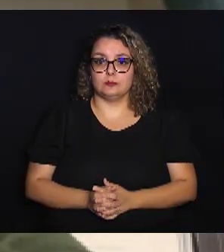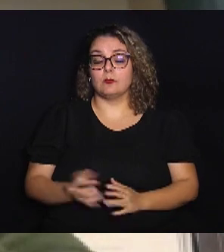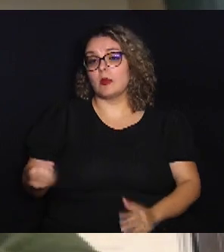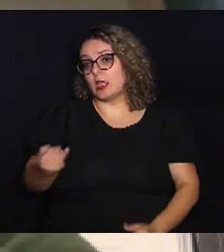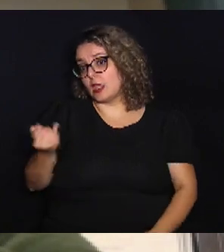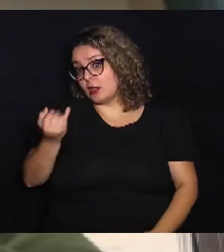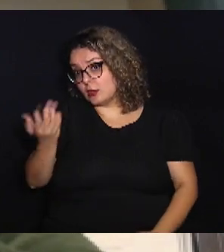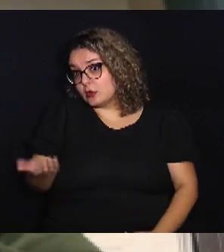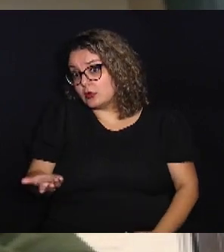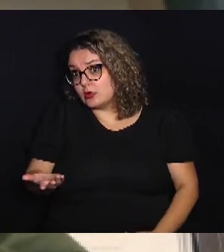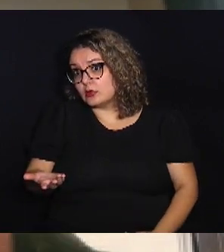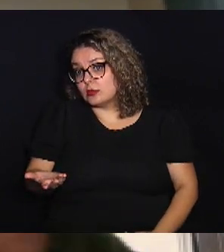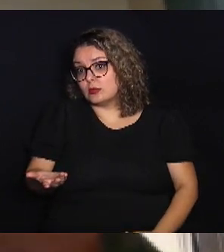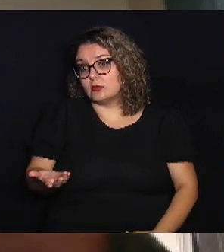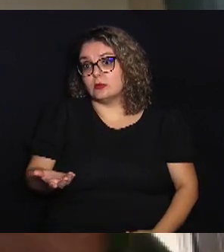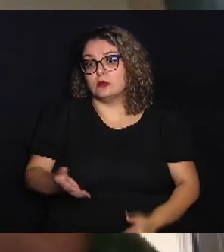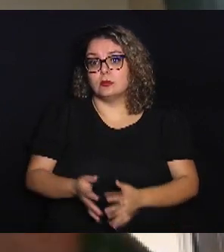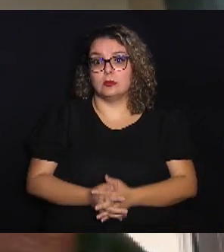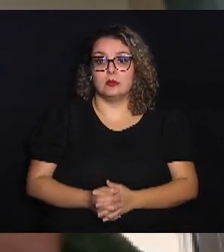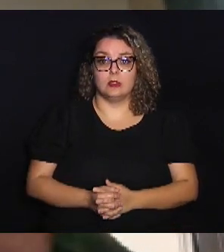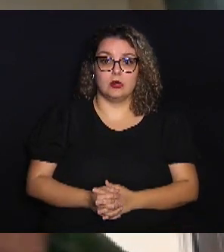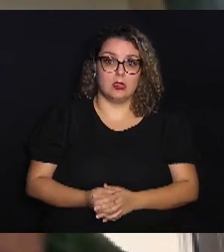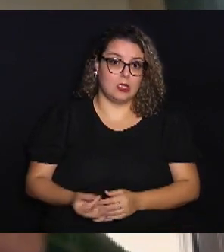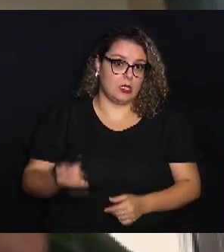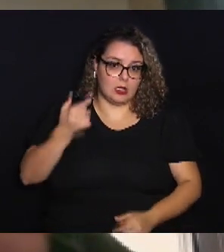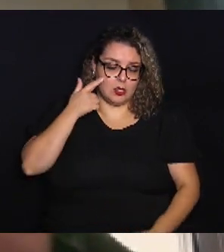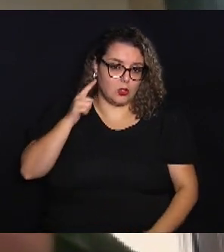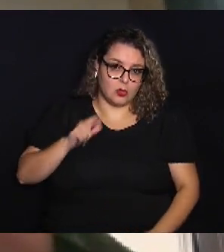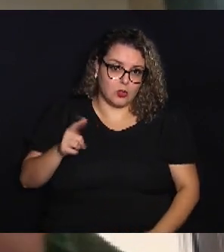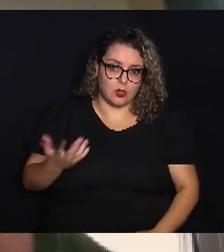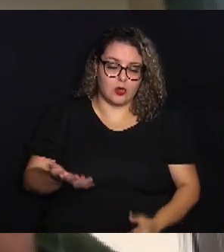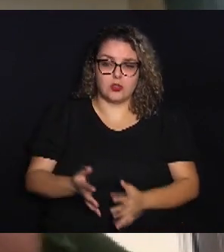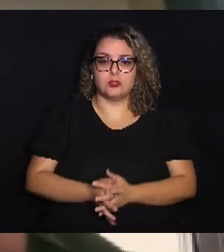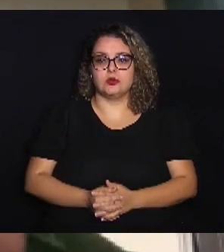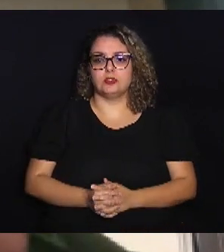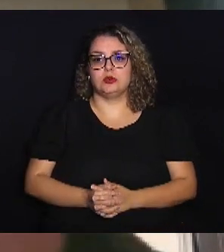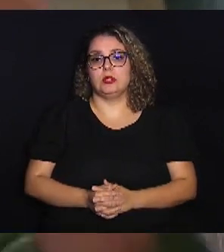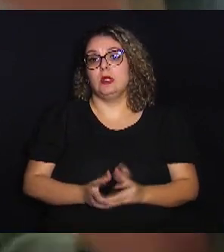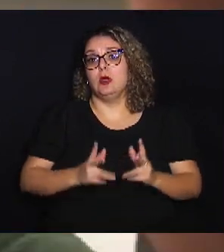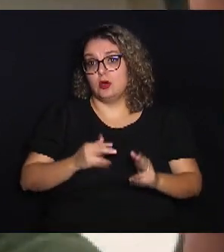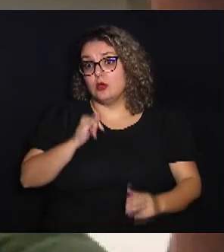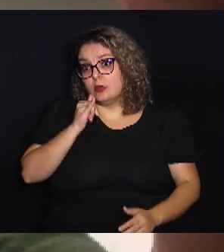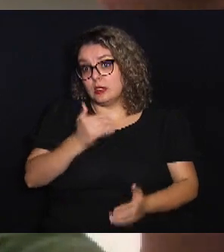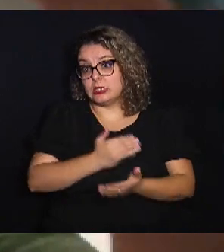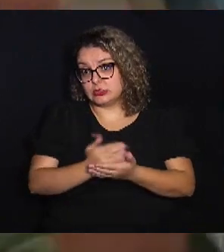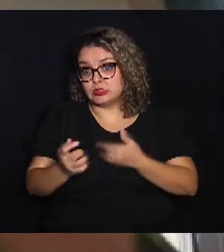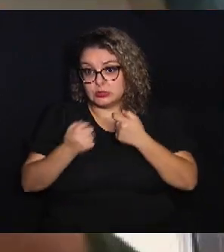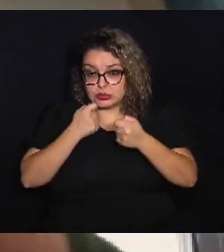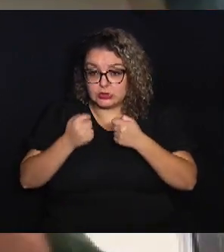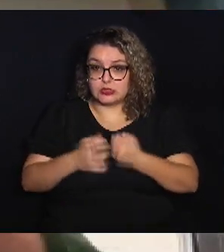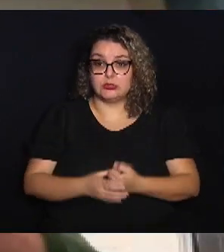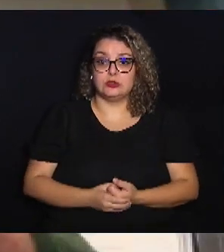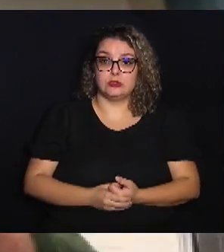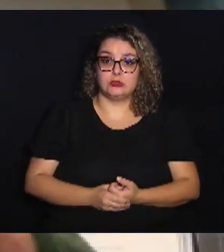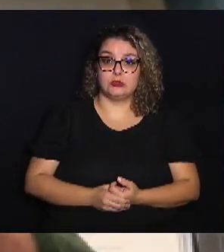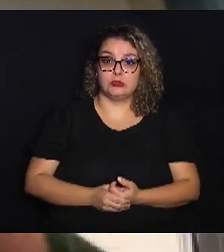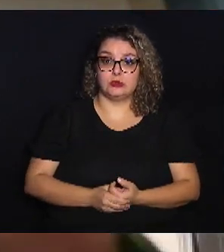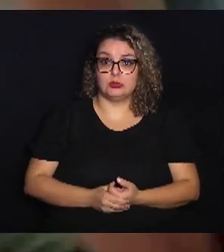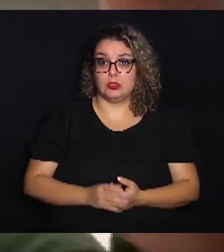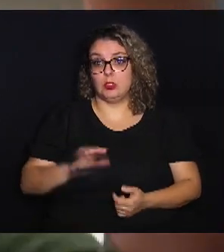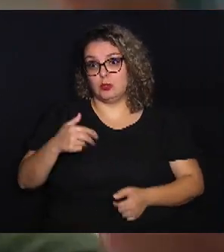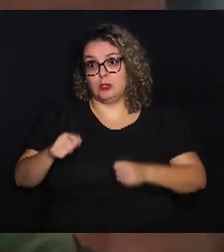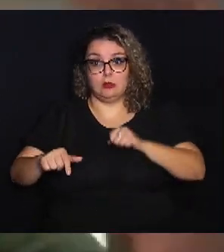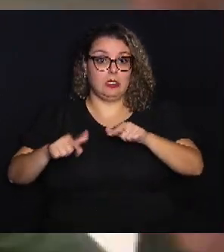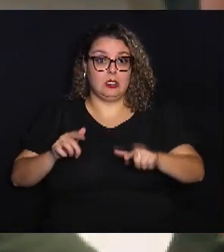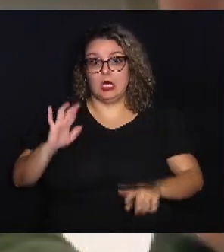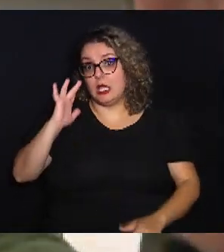A importância é incrível, né? Porque se, como eu falei no início da entrevista, quando eu